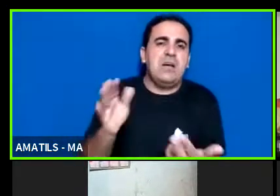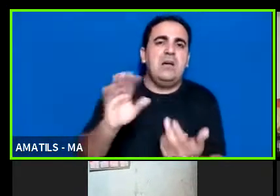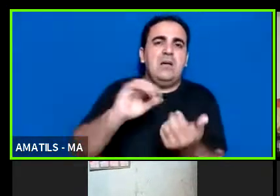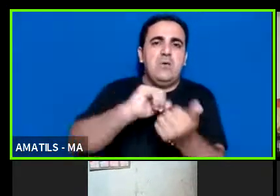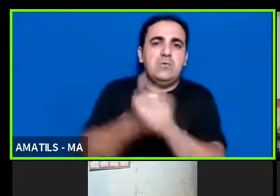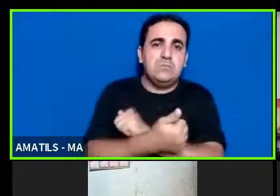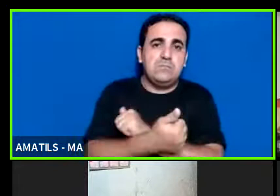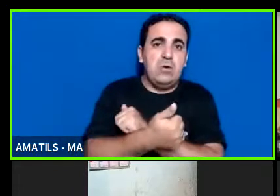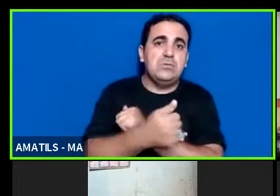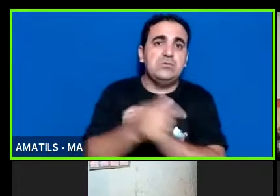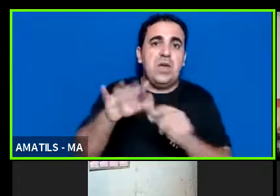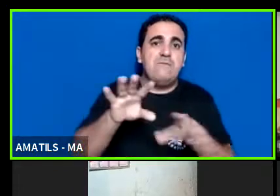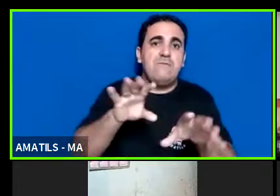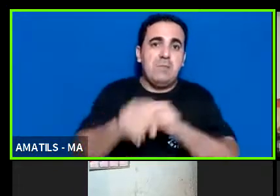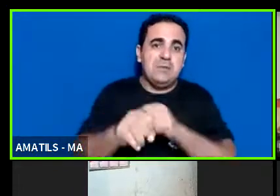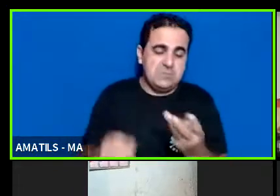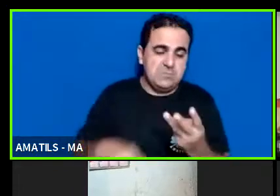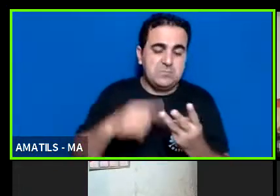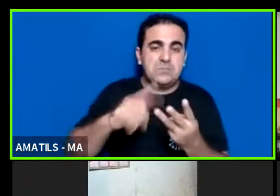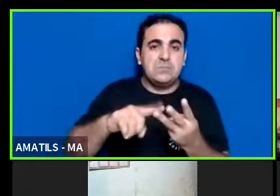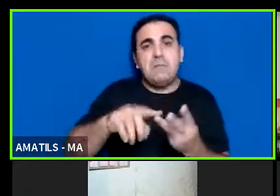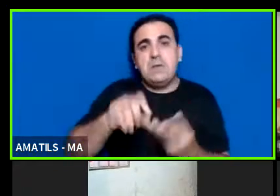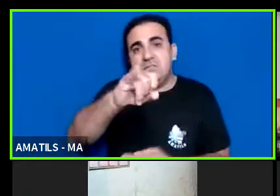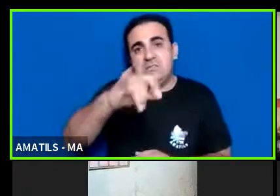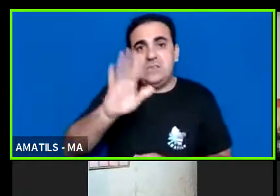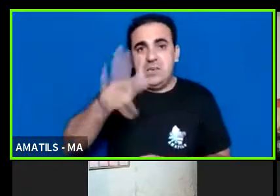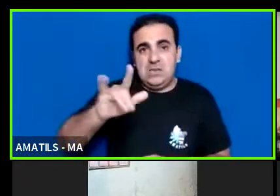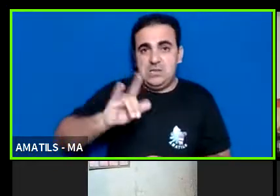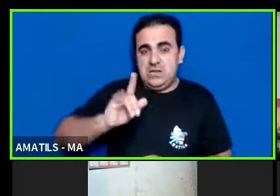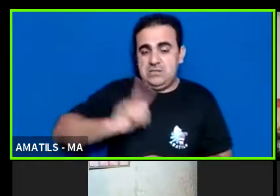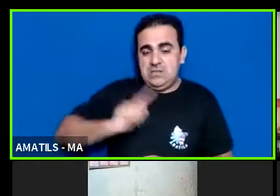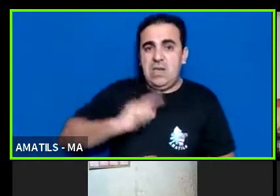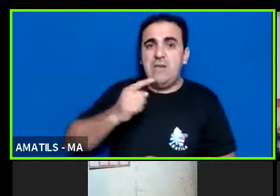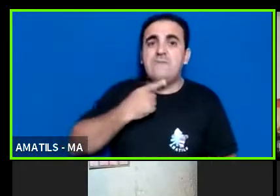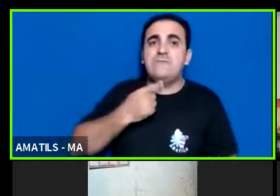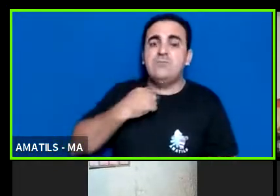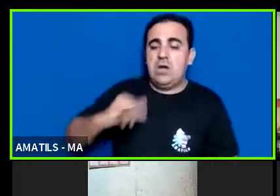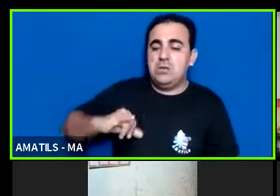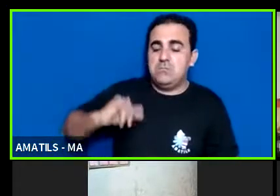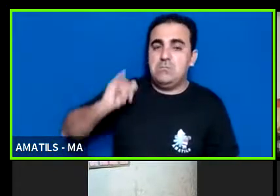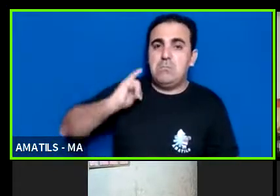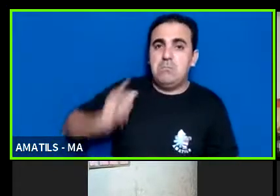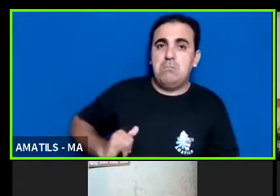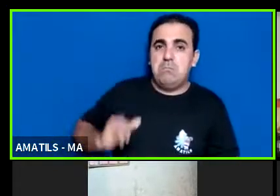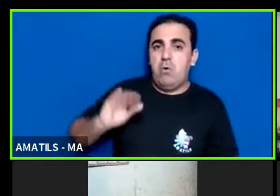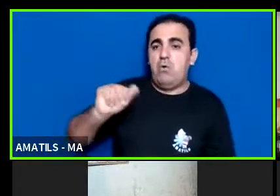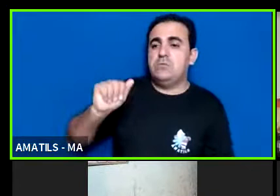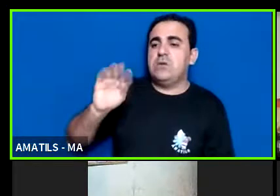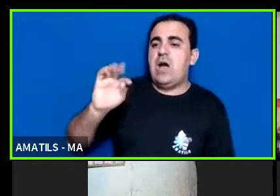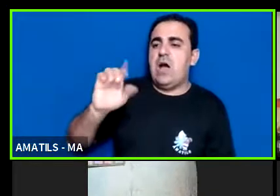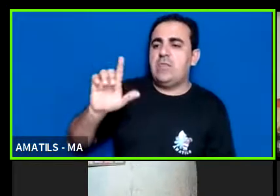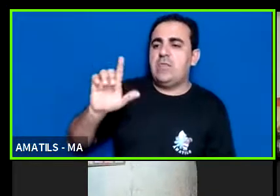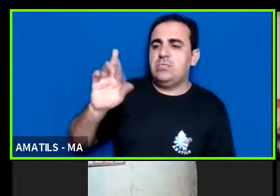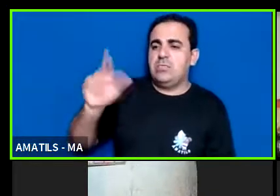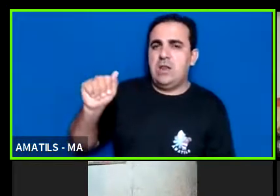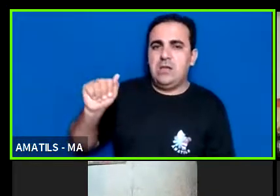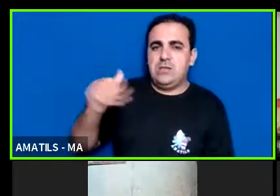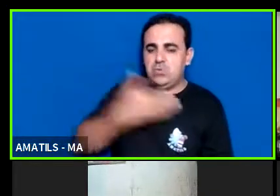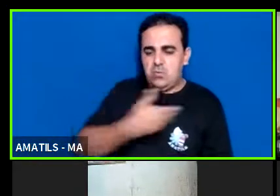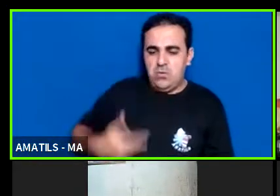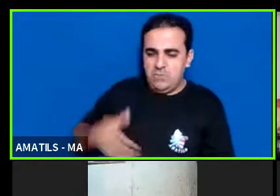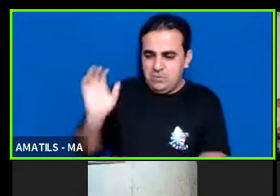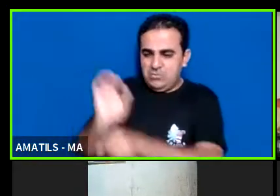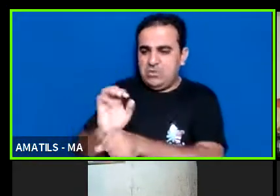avançada e ele busca o benefício do bolso atleta também do estado bolso atleta federal manifestação esportiva de